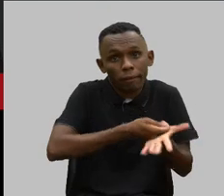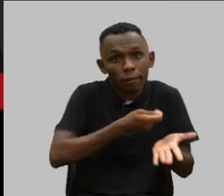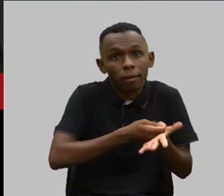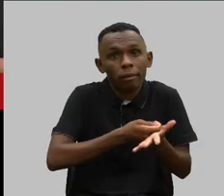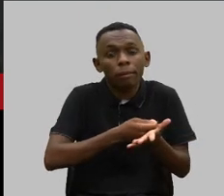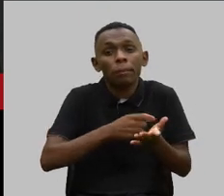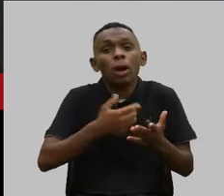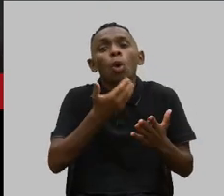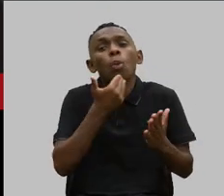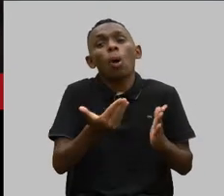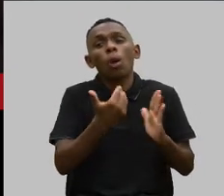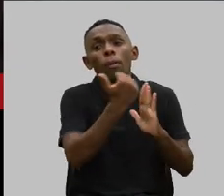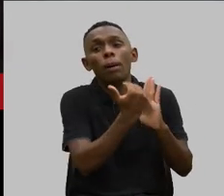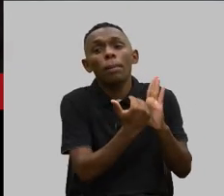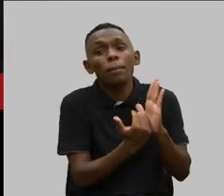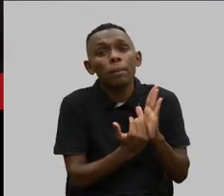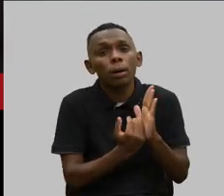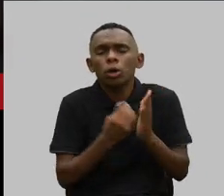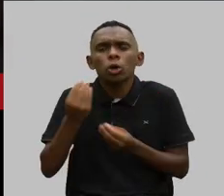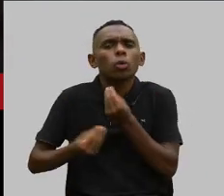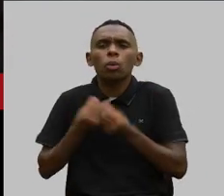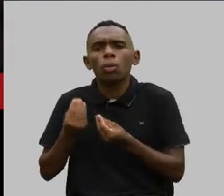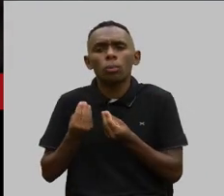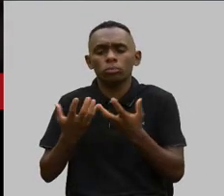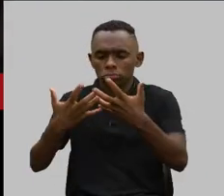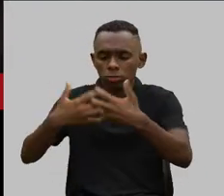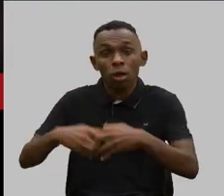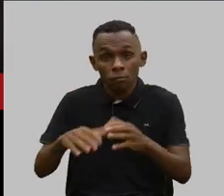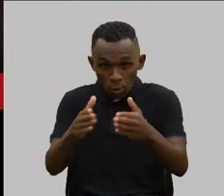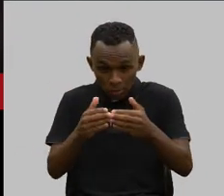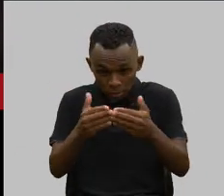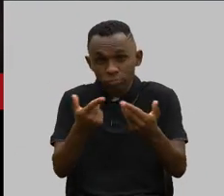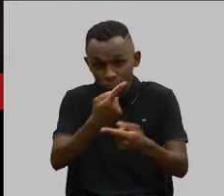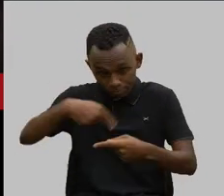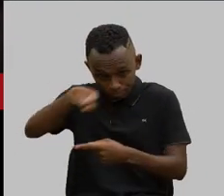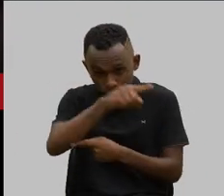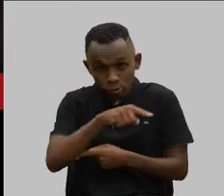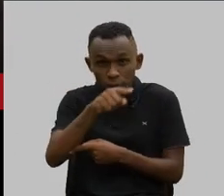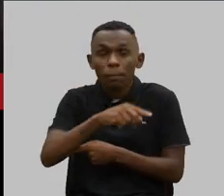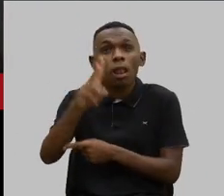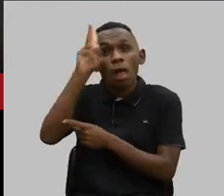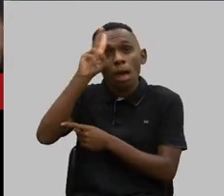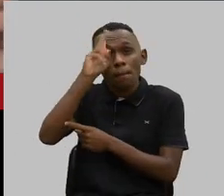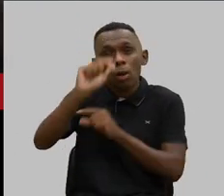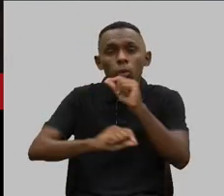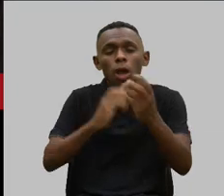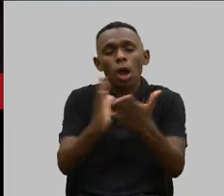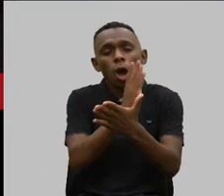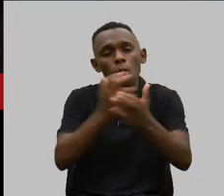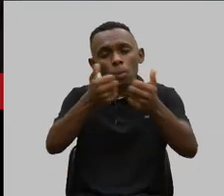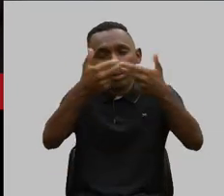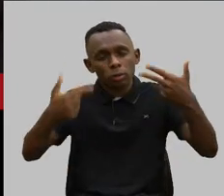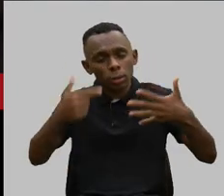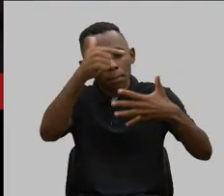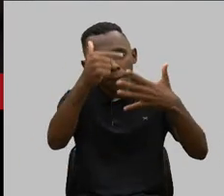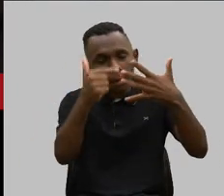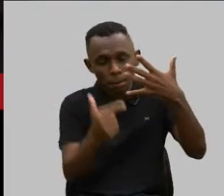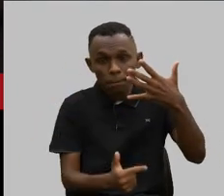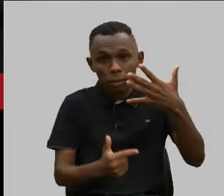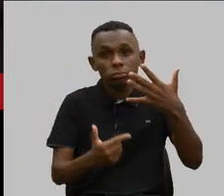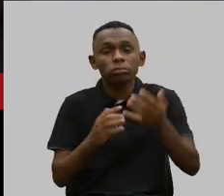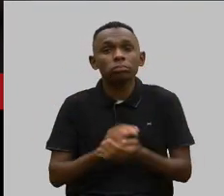são. Segundo, como exercê-los. Então, eu vou pedir licença a vocês para lembrar de algumas coisas como a juíza lembrou aqui,